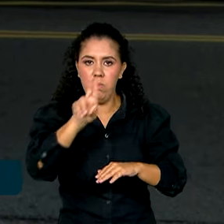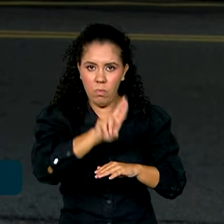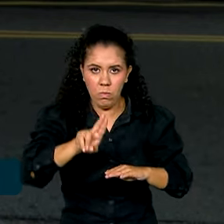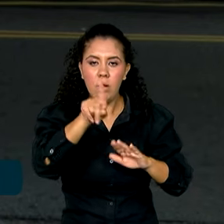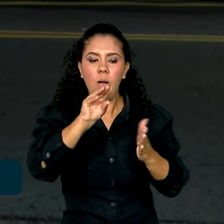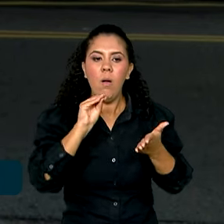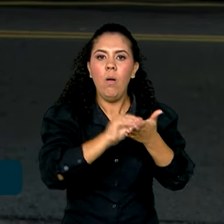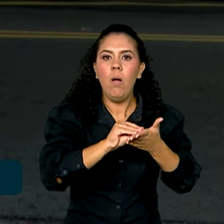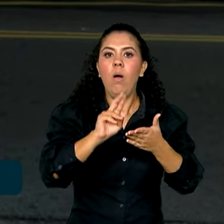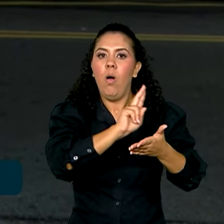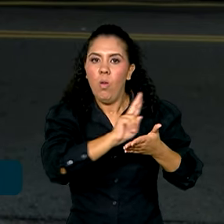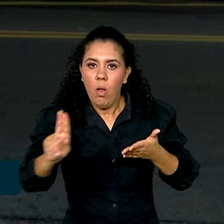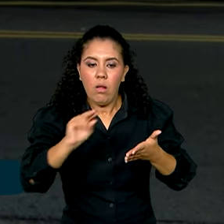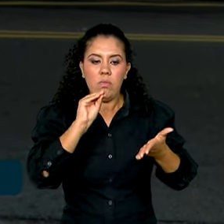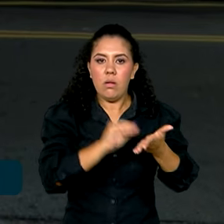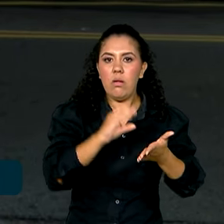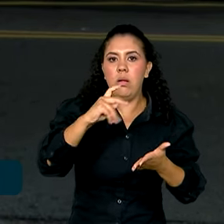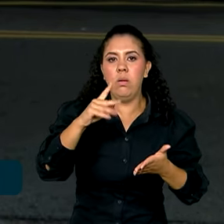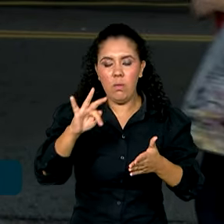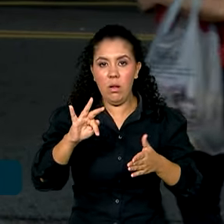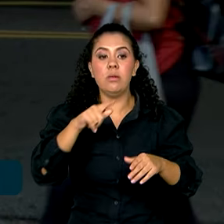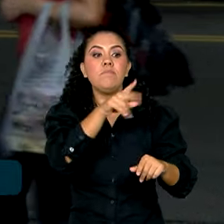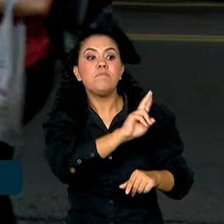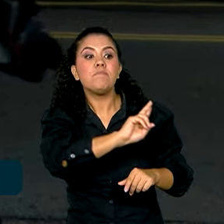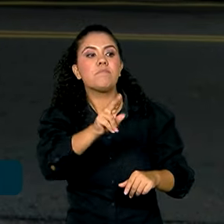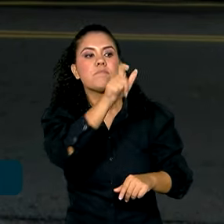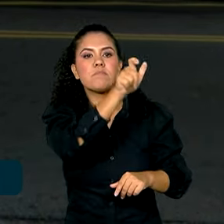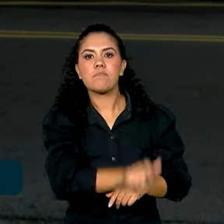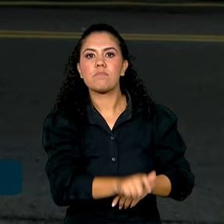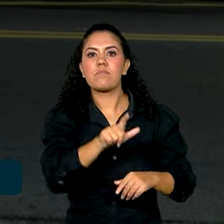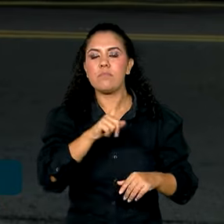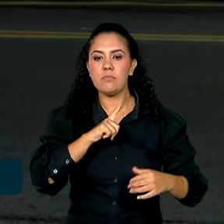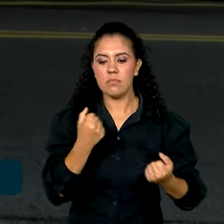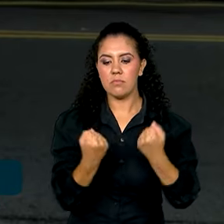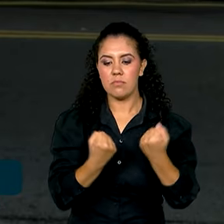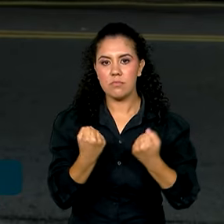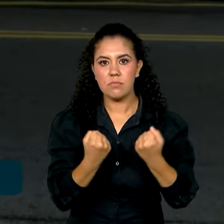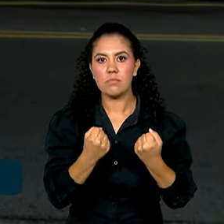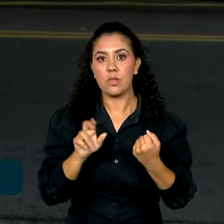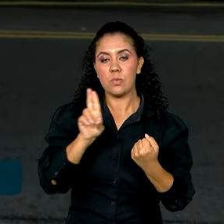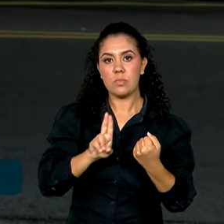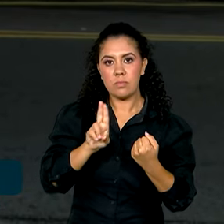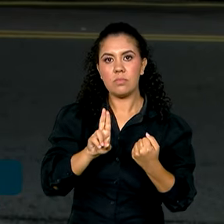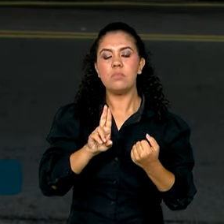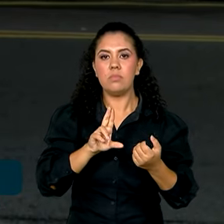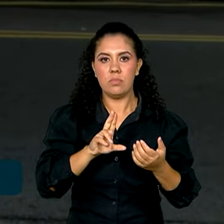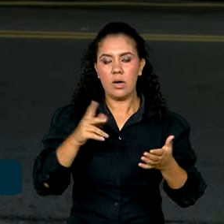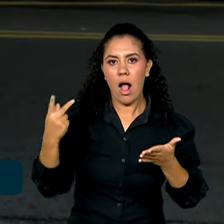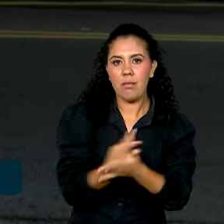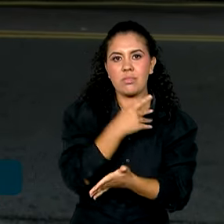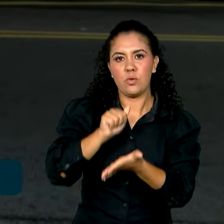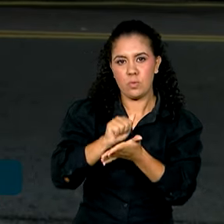CPF de quem conduziu o veículo no momento em que a infração de trânsito foi registrada. Isso